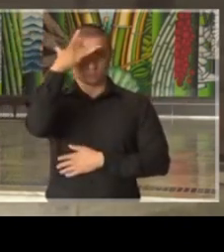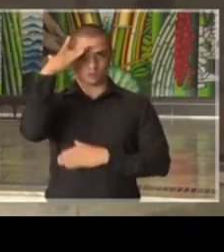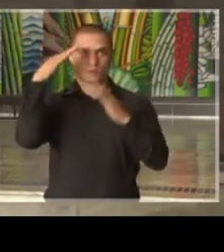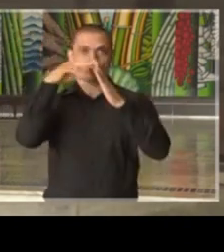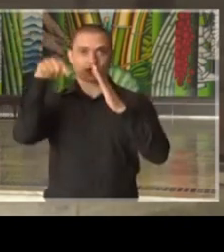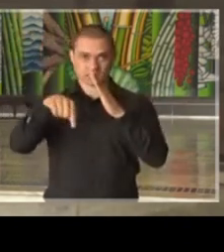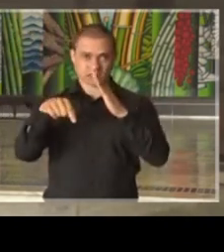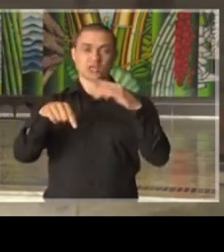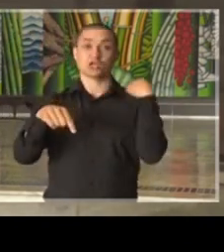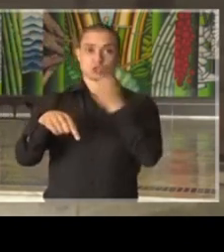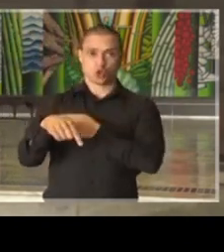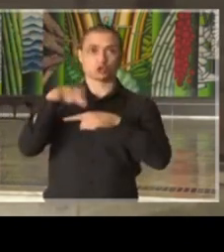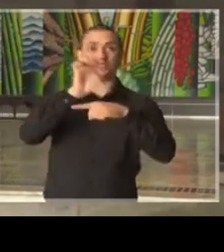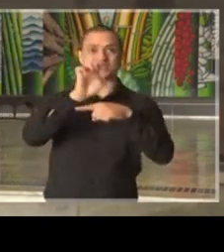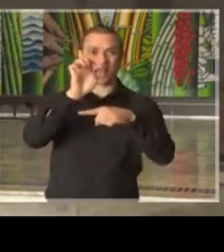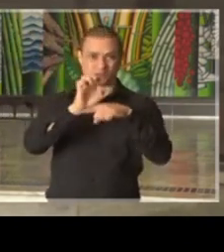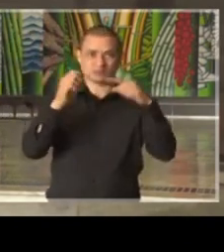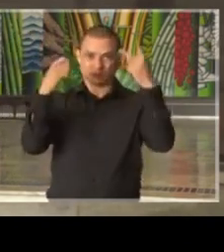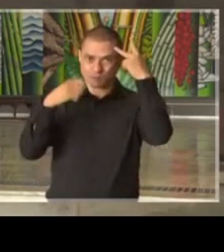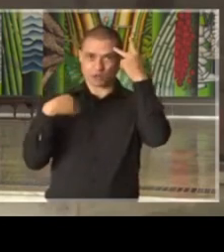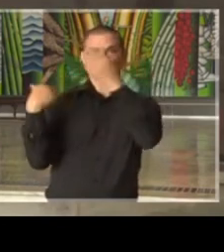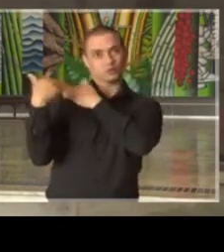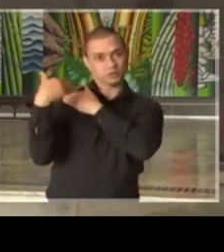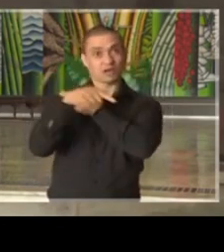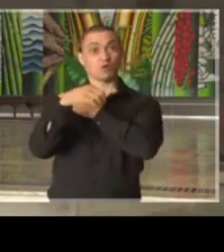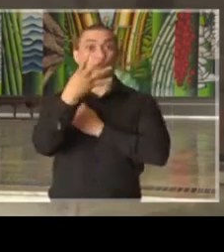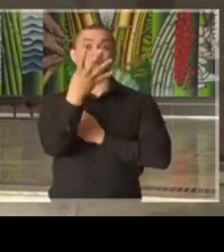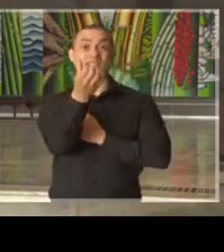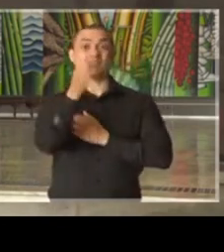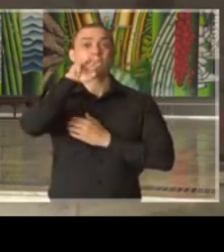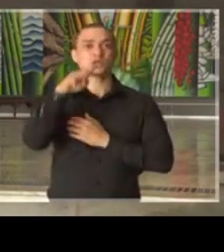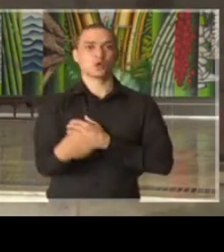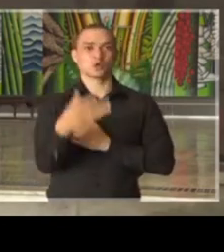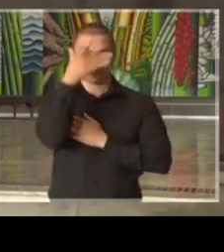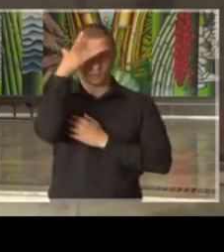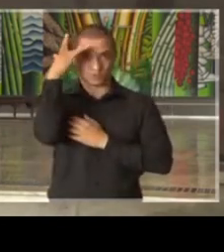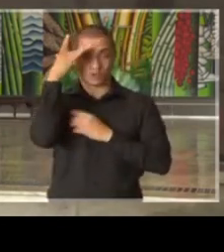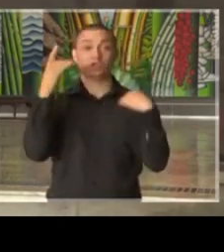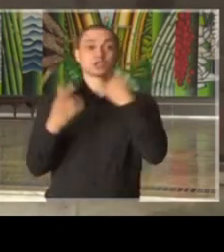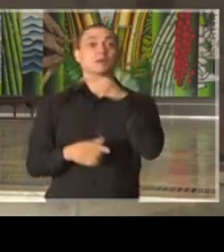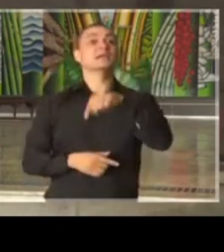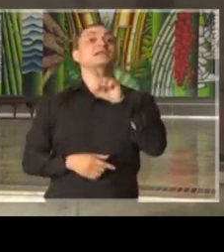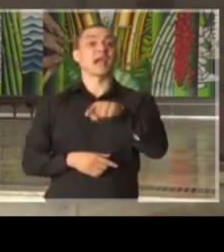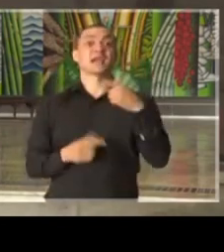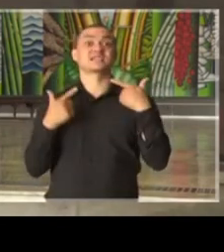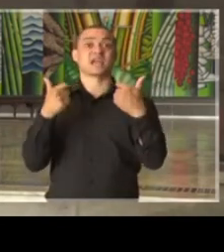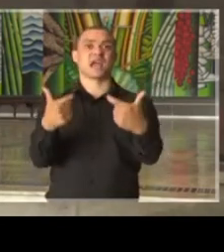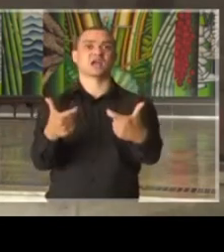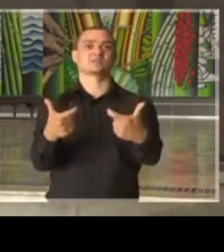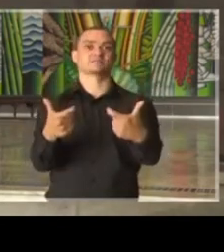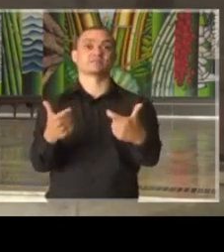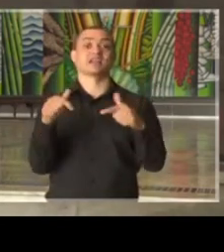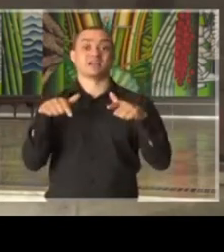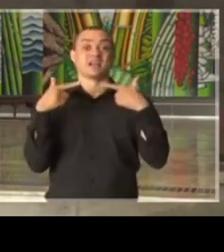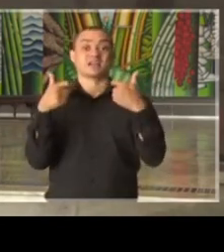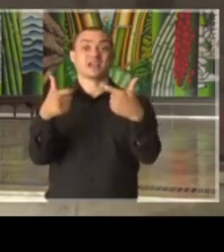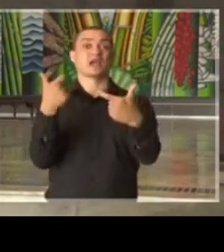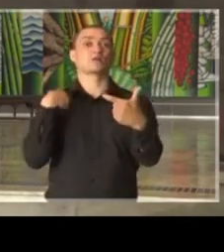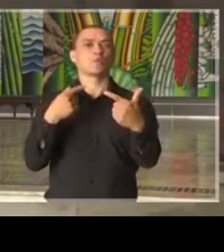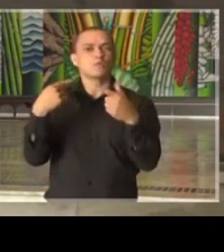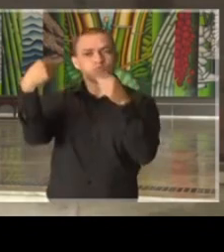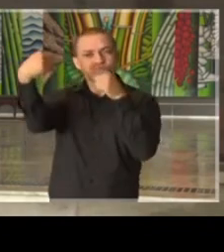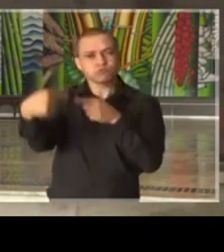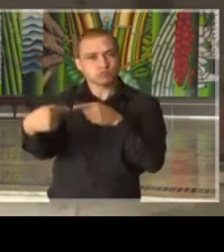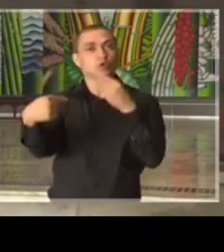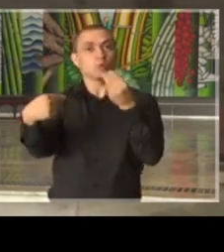comandamos o Estado de São Paulo com 46 milhões de habitantes, sabemos que estamos numa guerra. E esta guerra deverá ser enfrentada